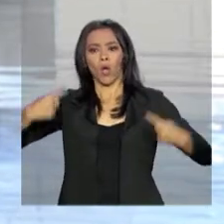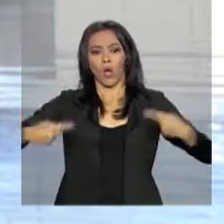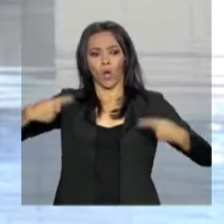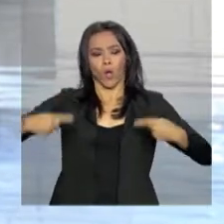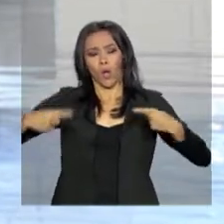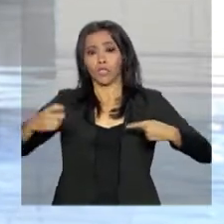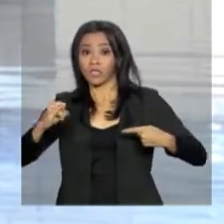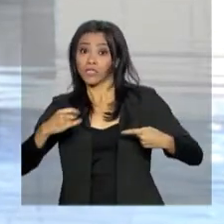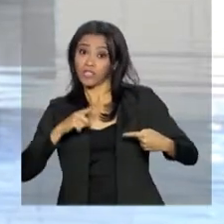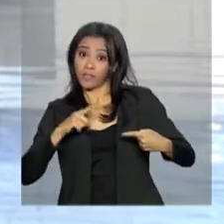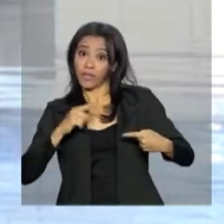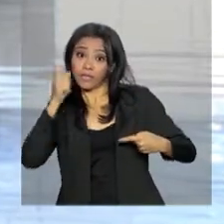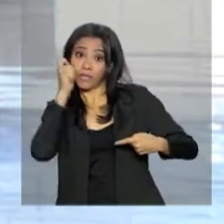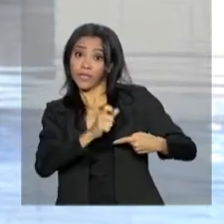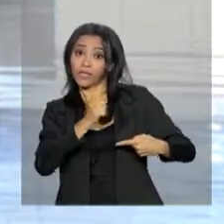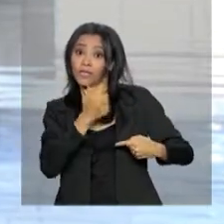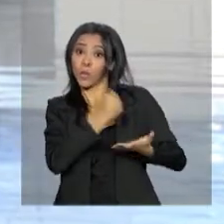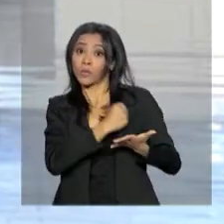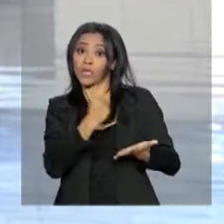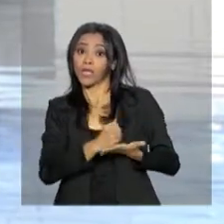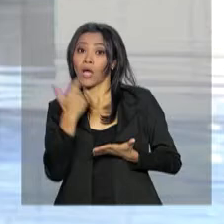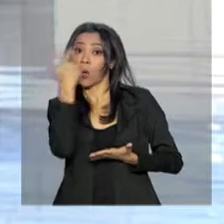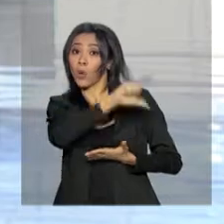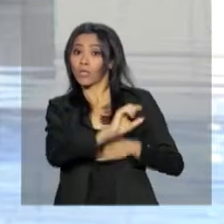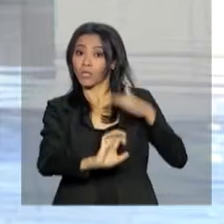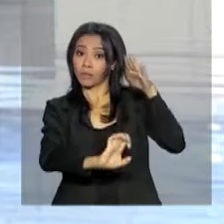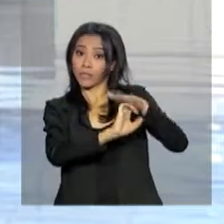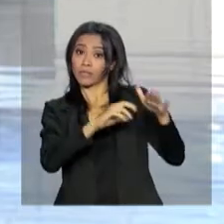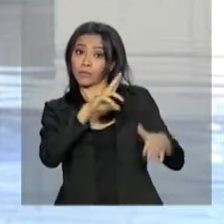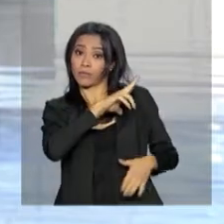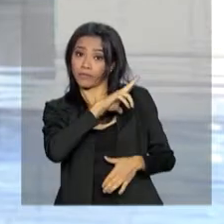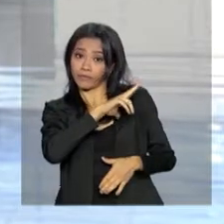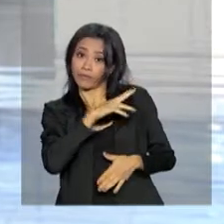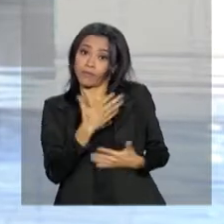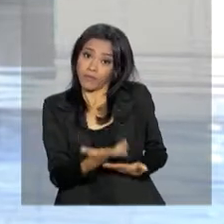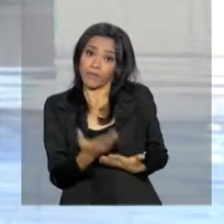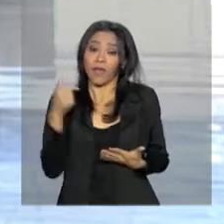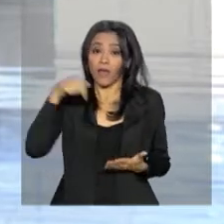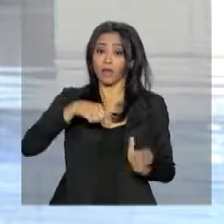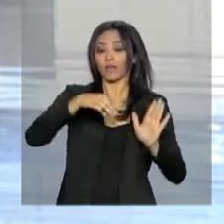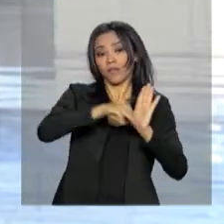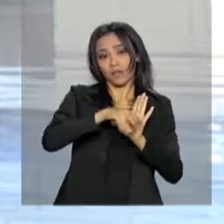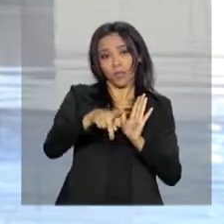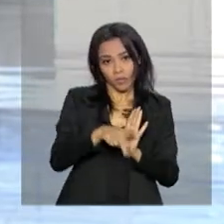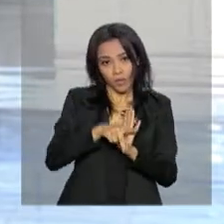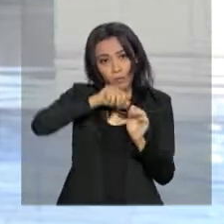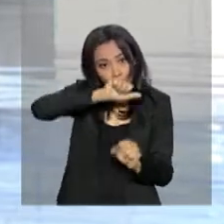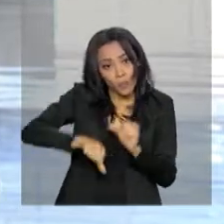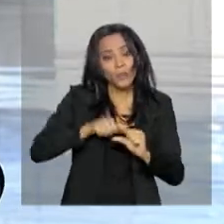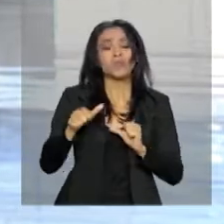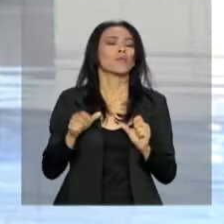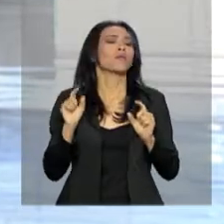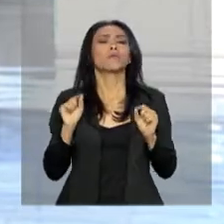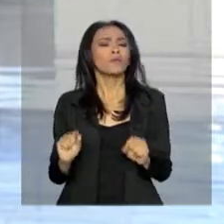interesse em contratar uma empresa privada. Essa medida provisória tenta mudar essa realidade,